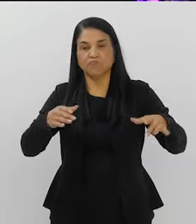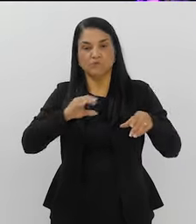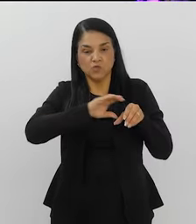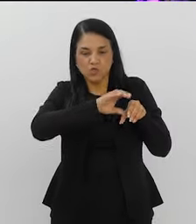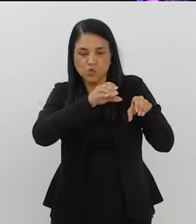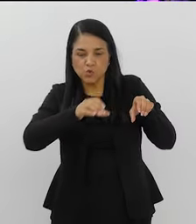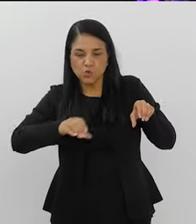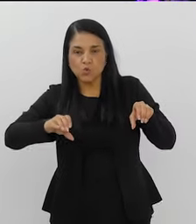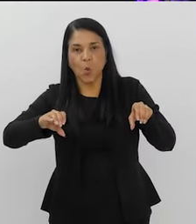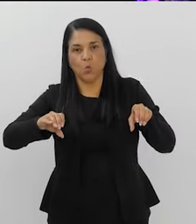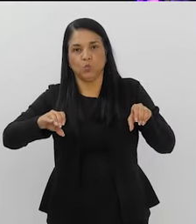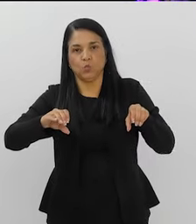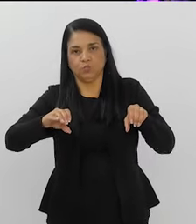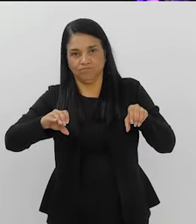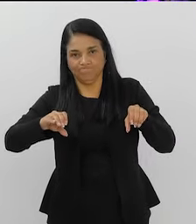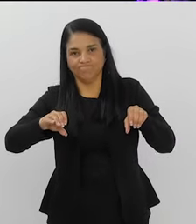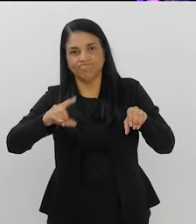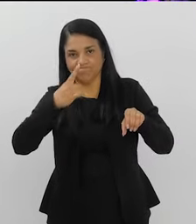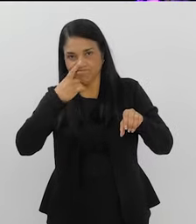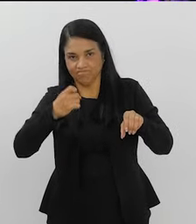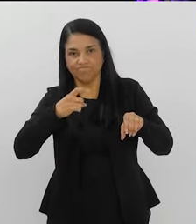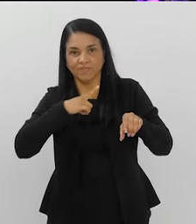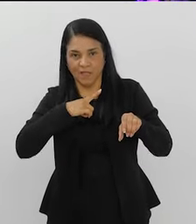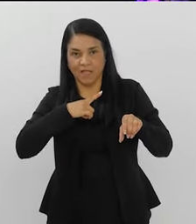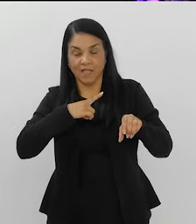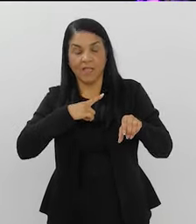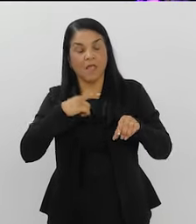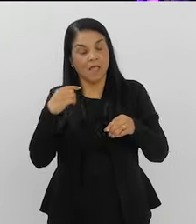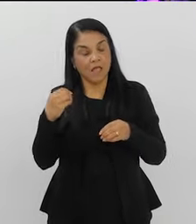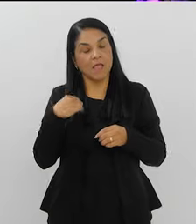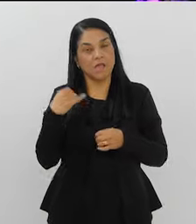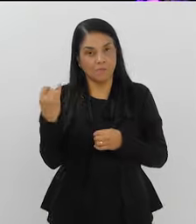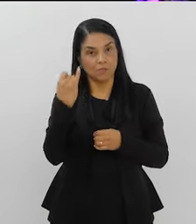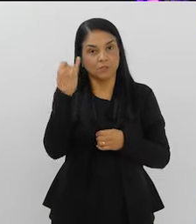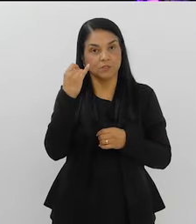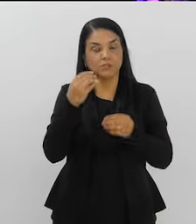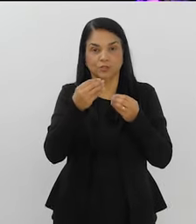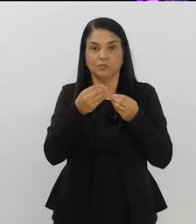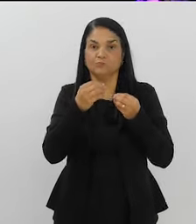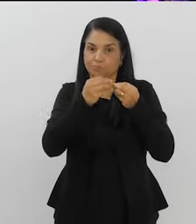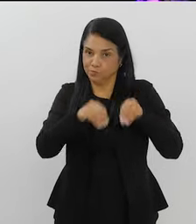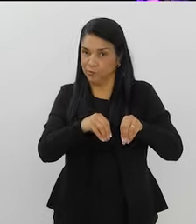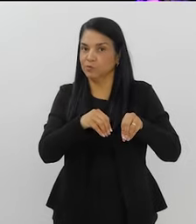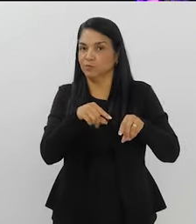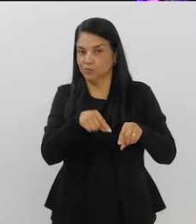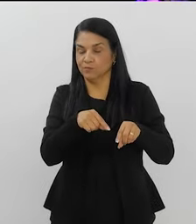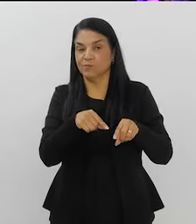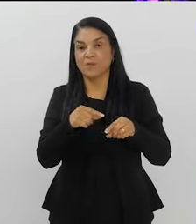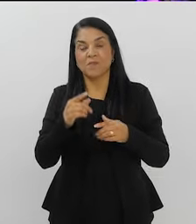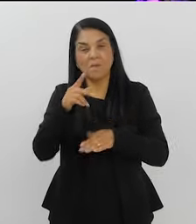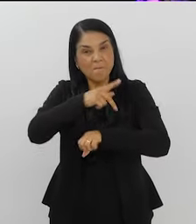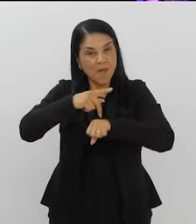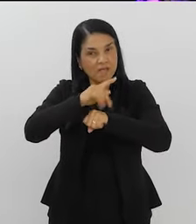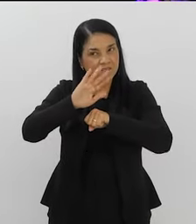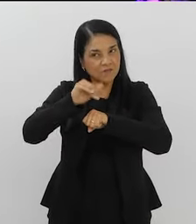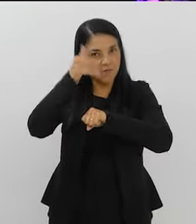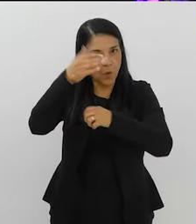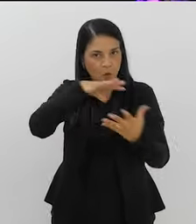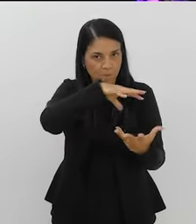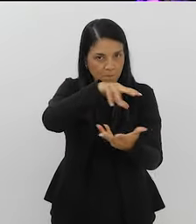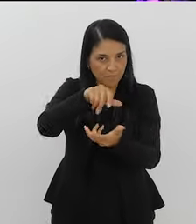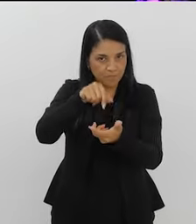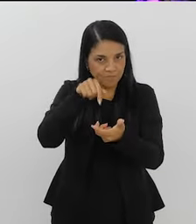Então, isso acaba sendo latente para a gente. Mas, ao redor do mundo, de países desenvolvidos, enfim, eles